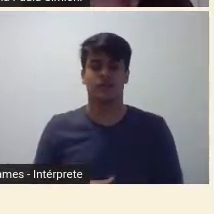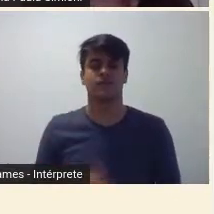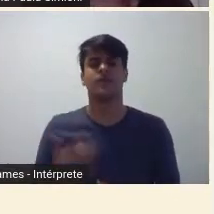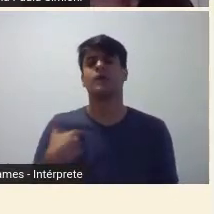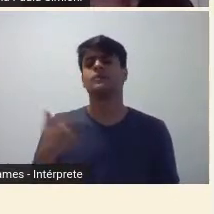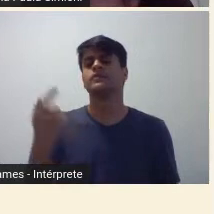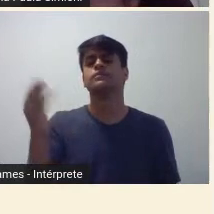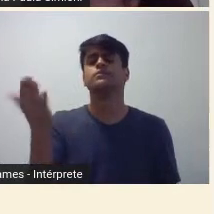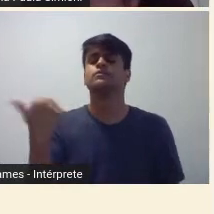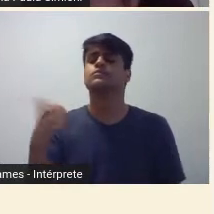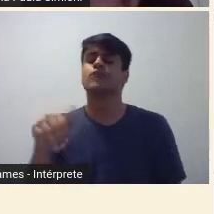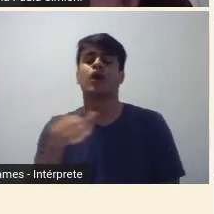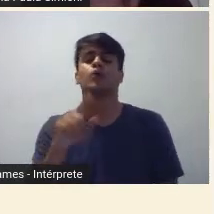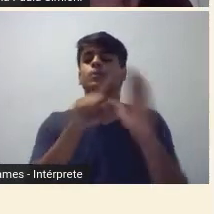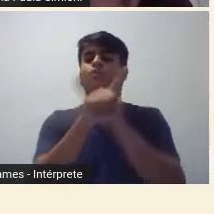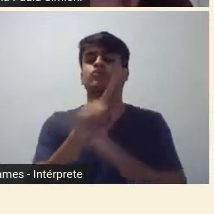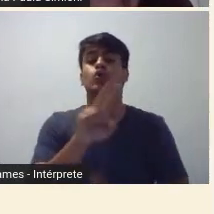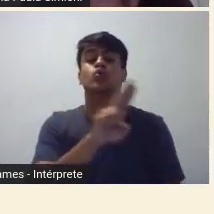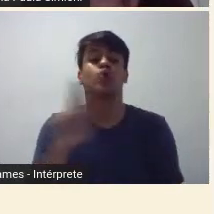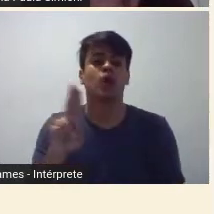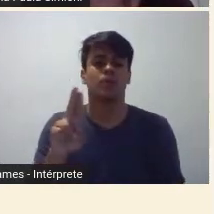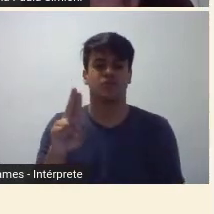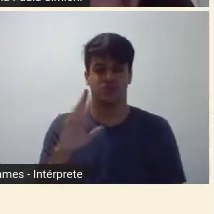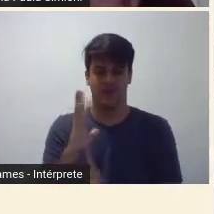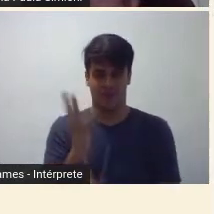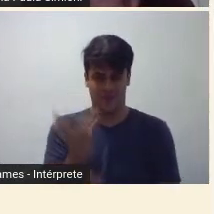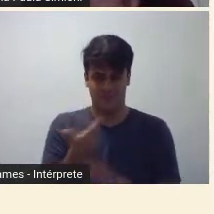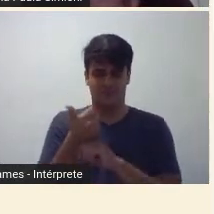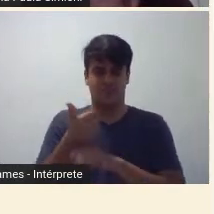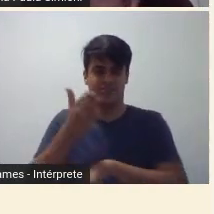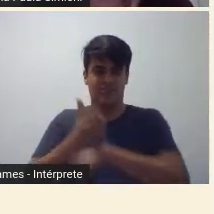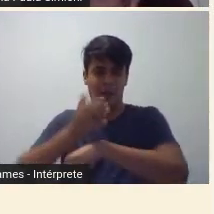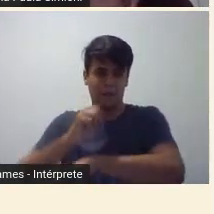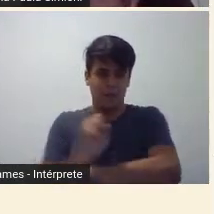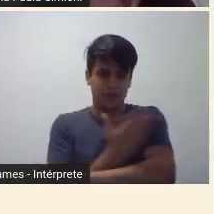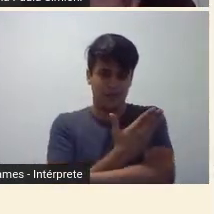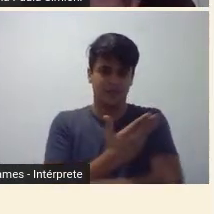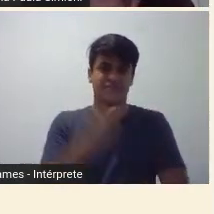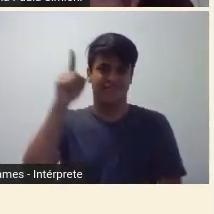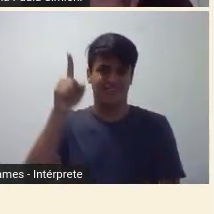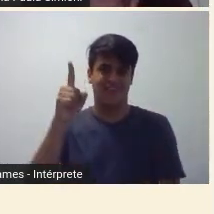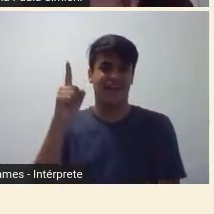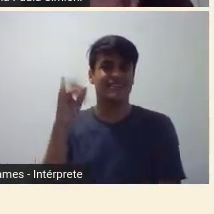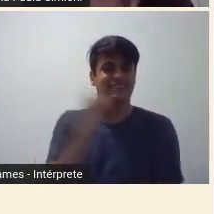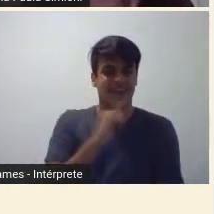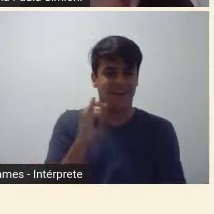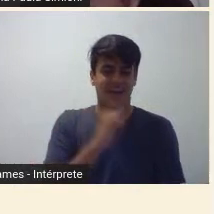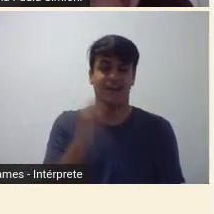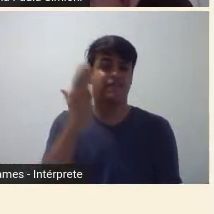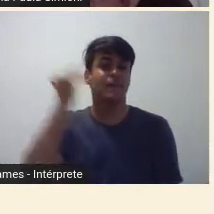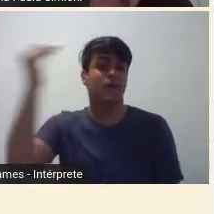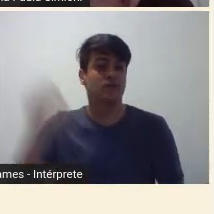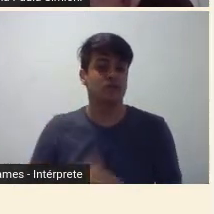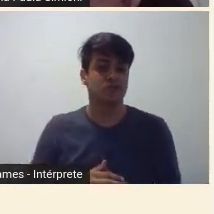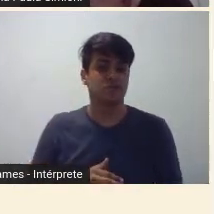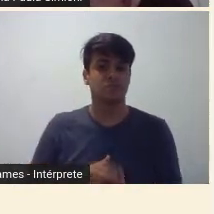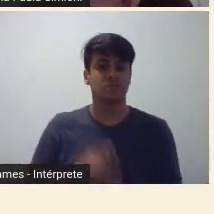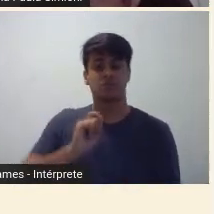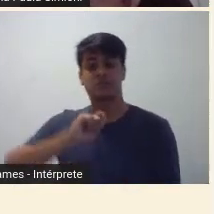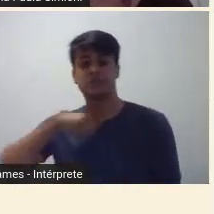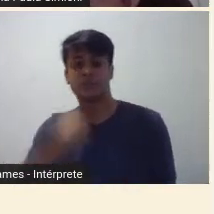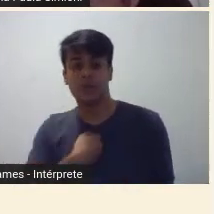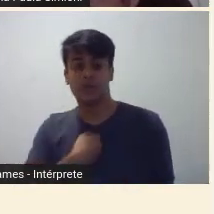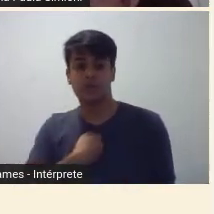de uma artista modernista italiana, de êxito, uma espanhola, uma portuguesa, e mesmo